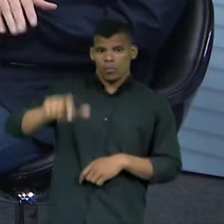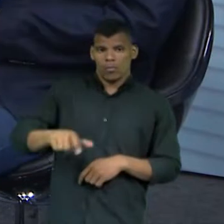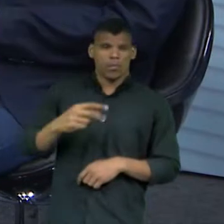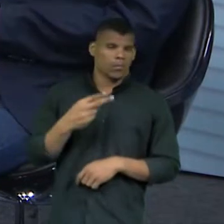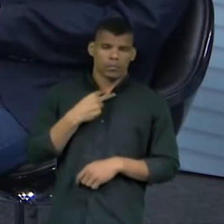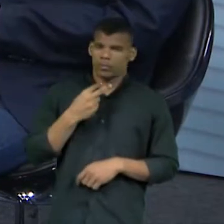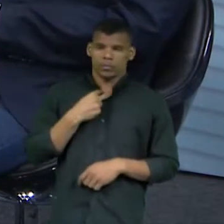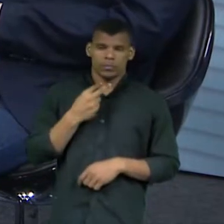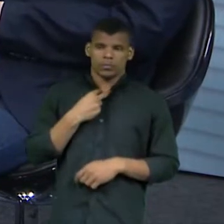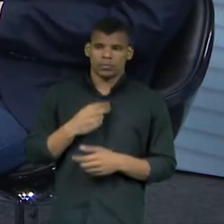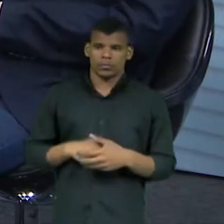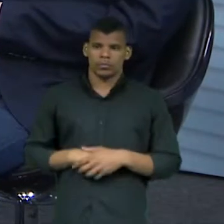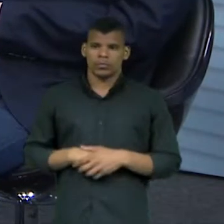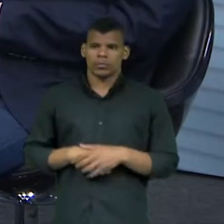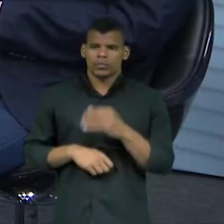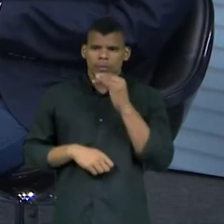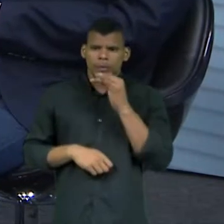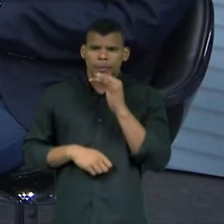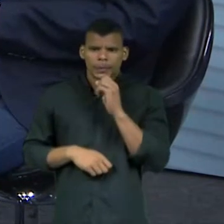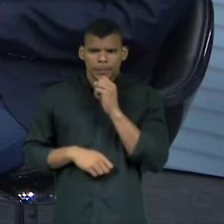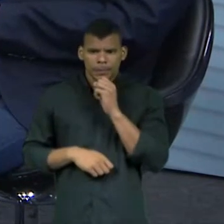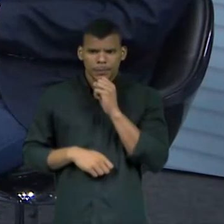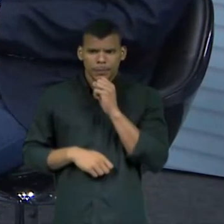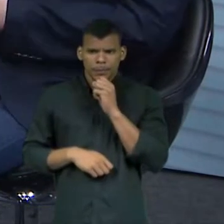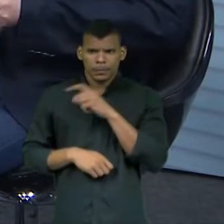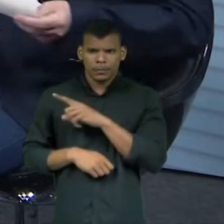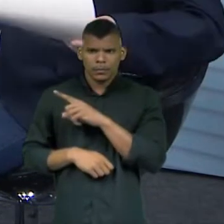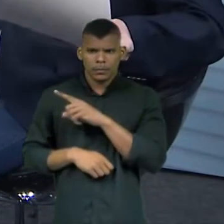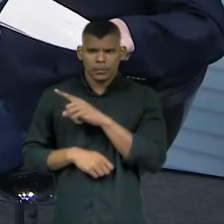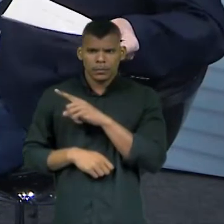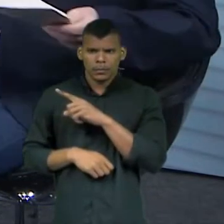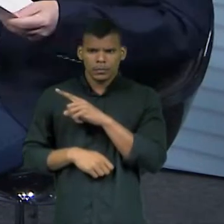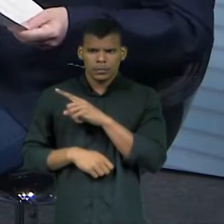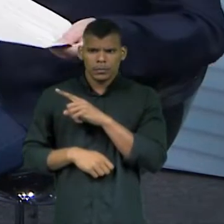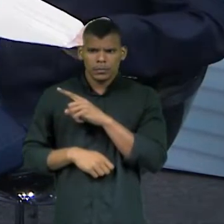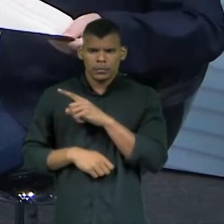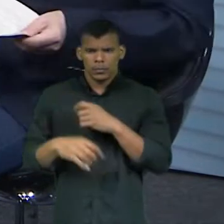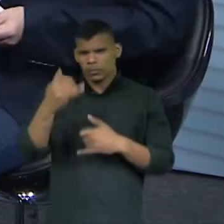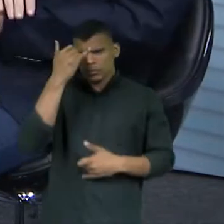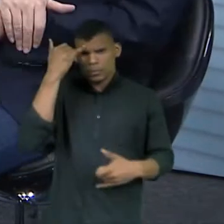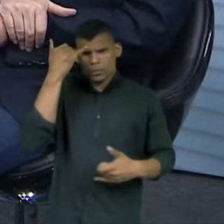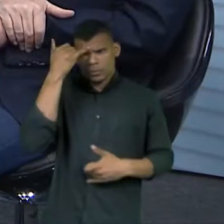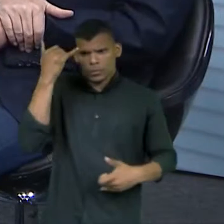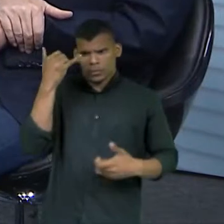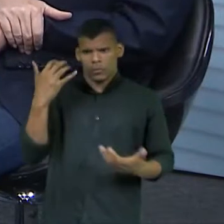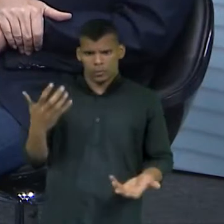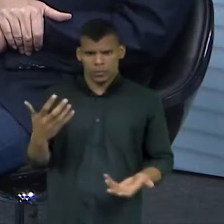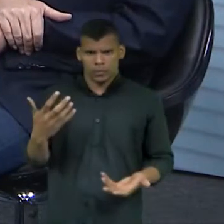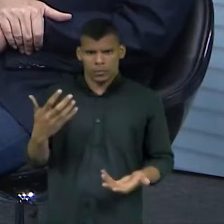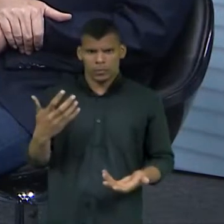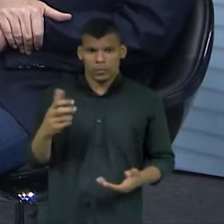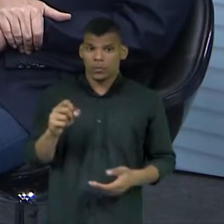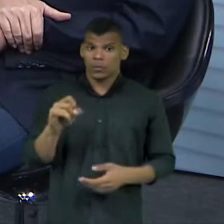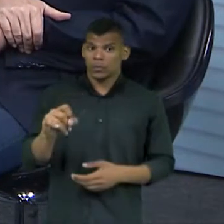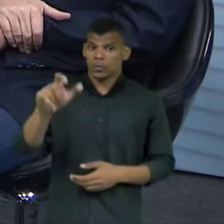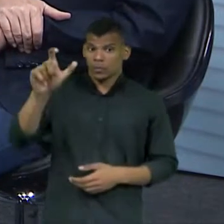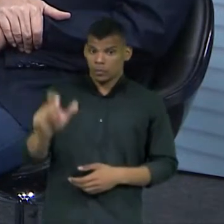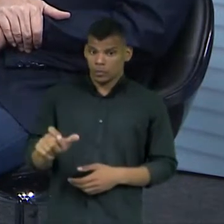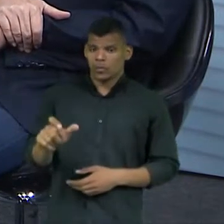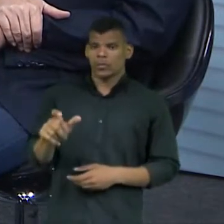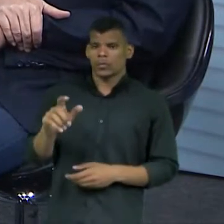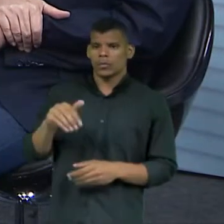autoridades... Nem no caso aqui, no caso nós temos uma governadora que não é candidata, mas mesmo assim, não... Só se ela for candidata é não pode.